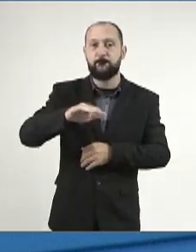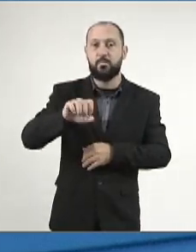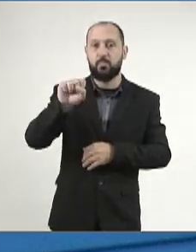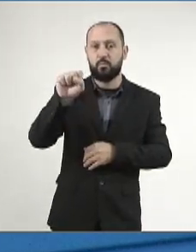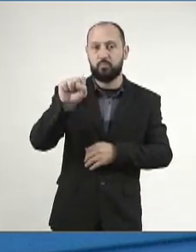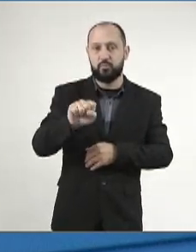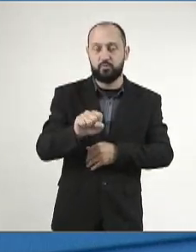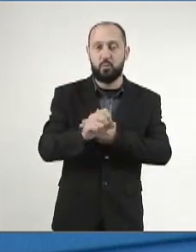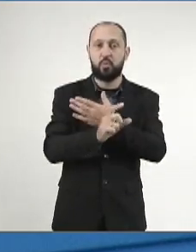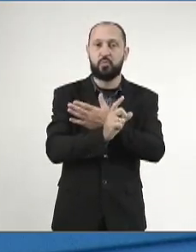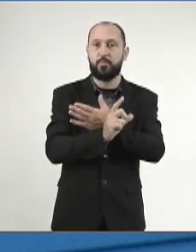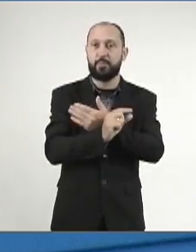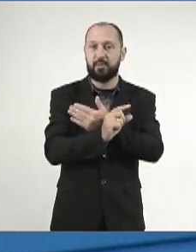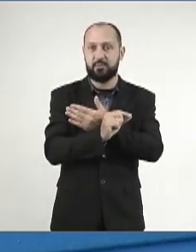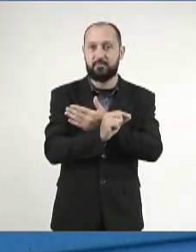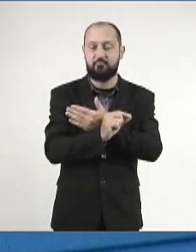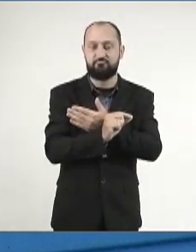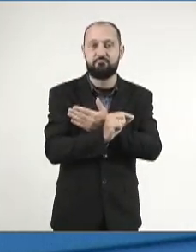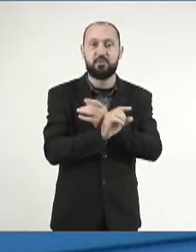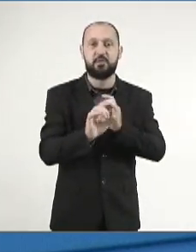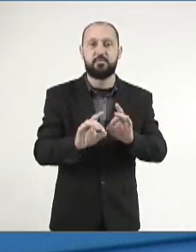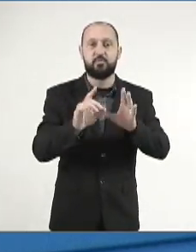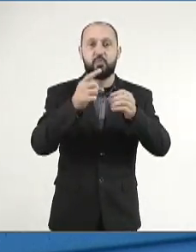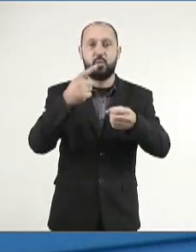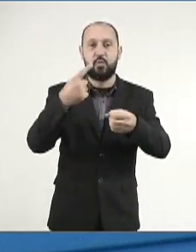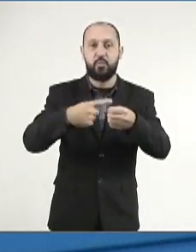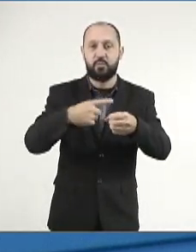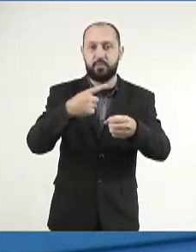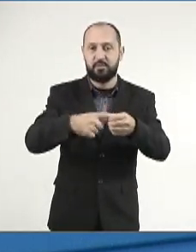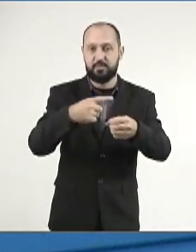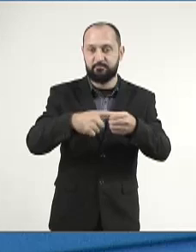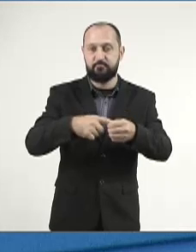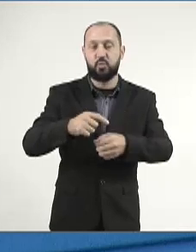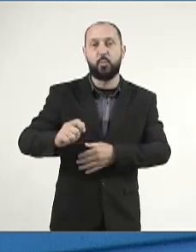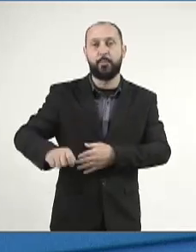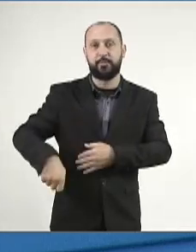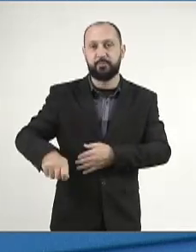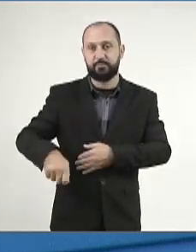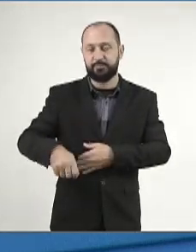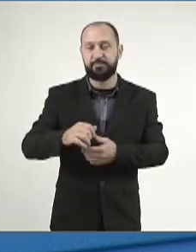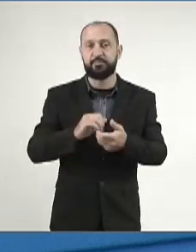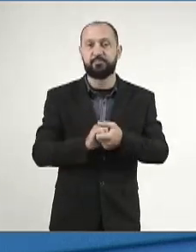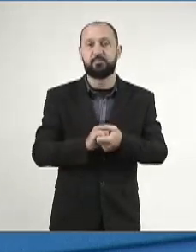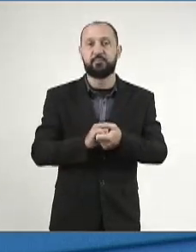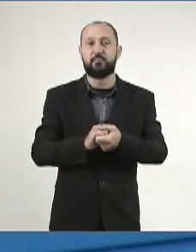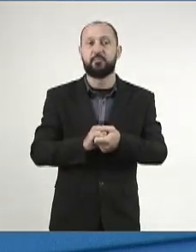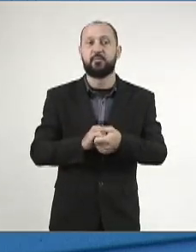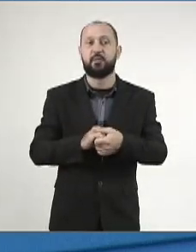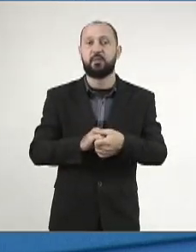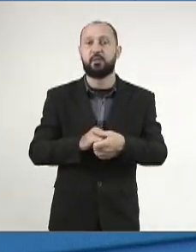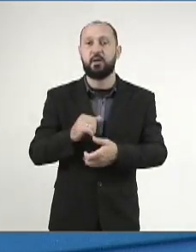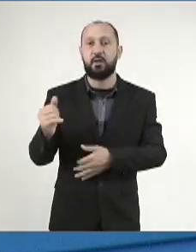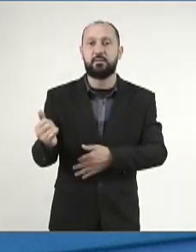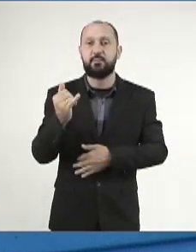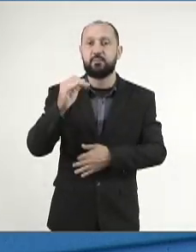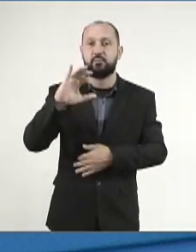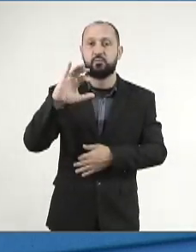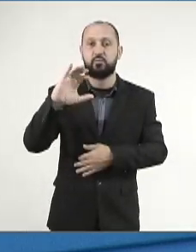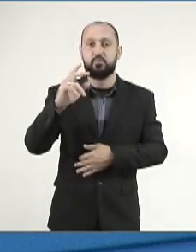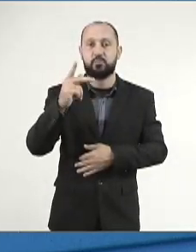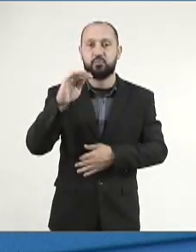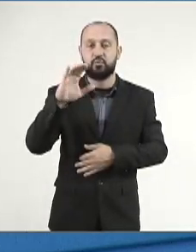sul do Pantanal, especialmente no município de Porto Murtinho. A importância de elevar o chaco